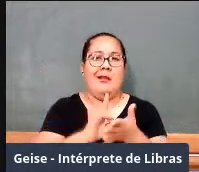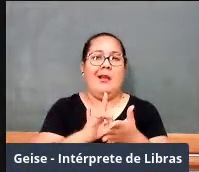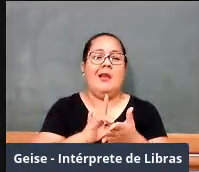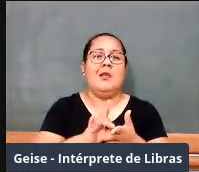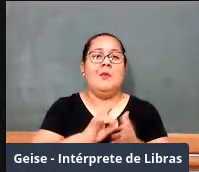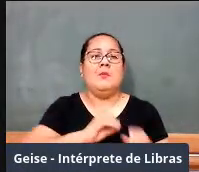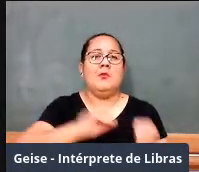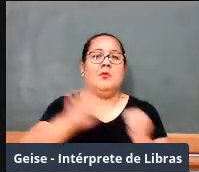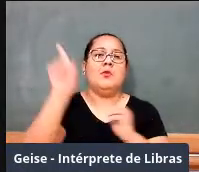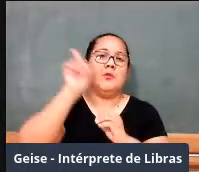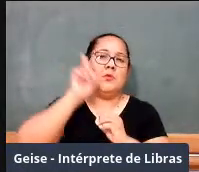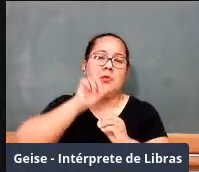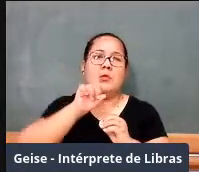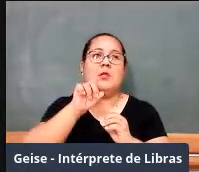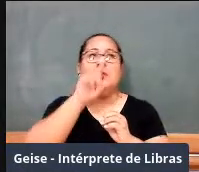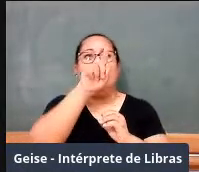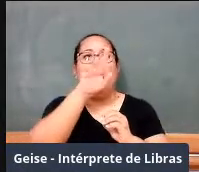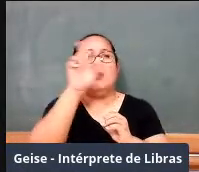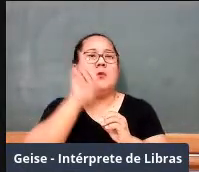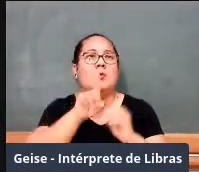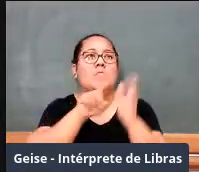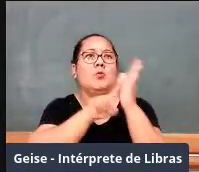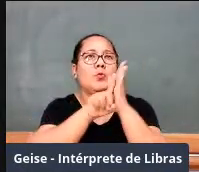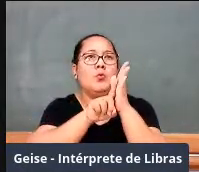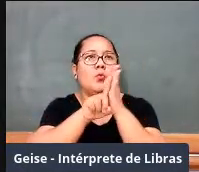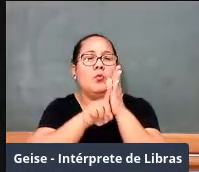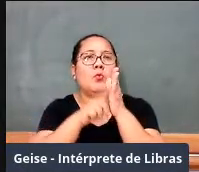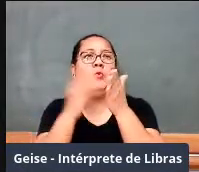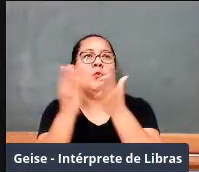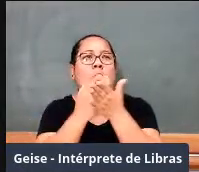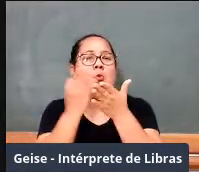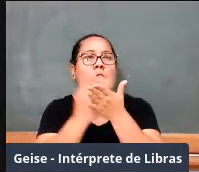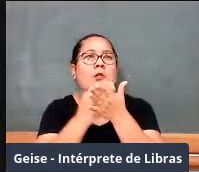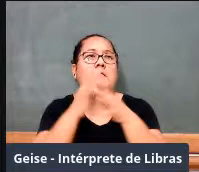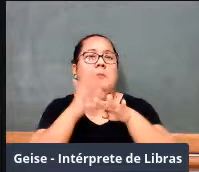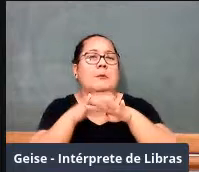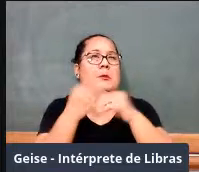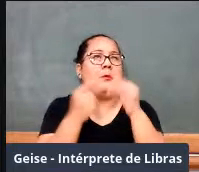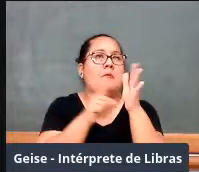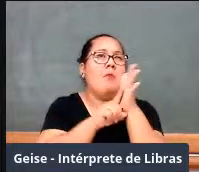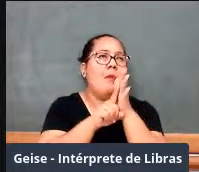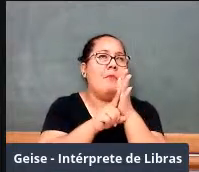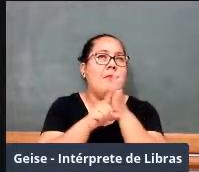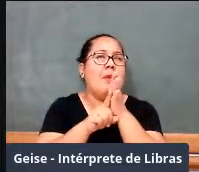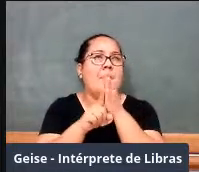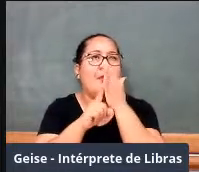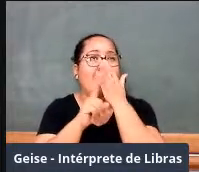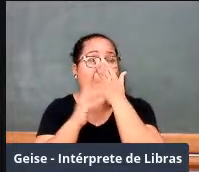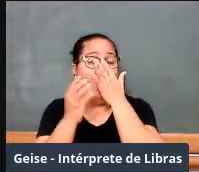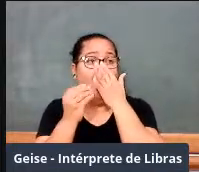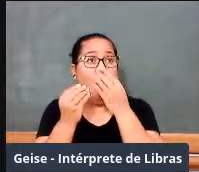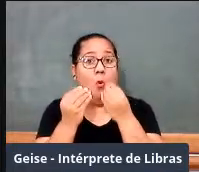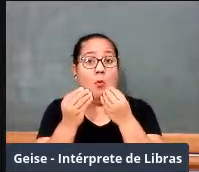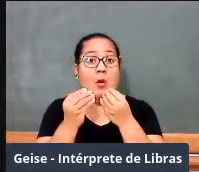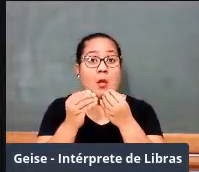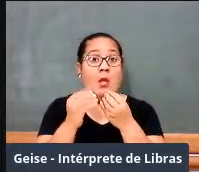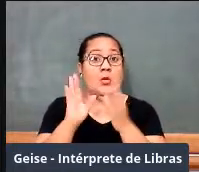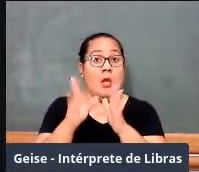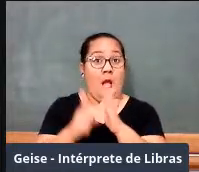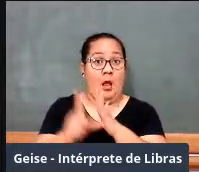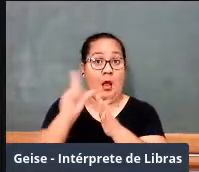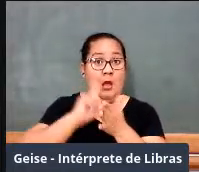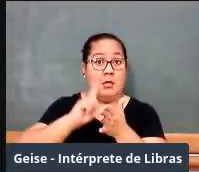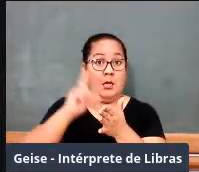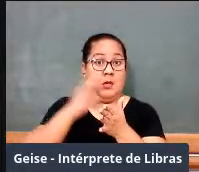como é que estavam marchando os novos livros didáticos de matemática, ele já era, na década de 50, um